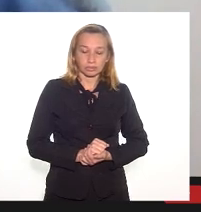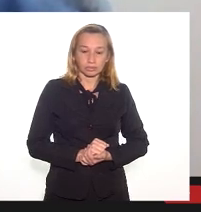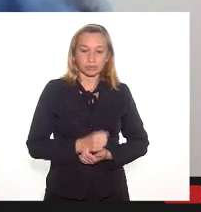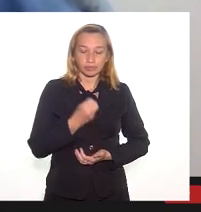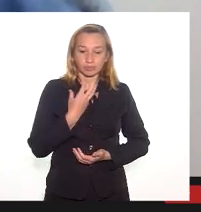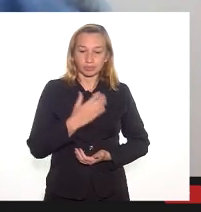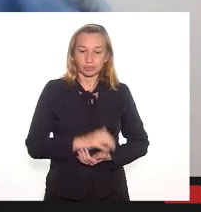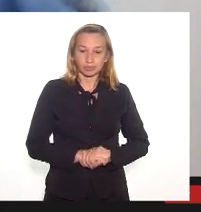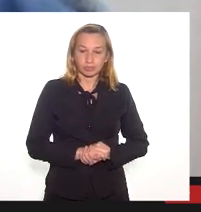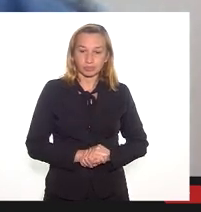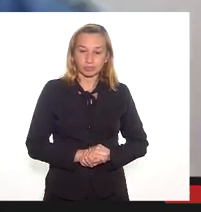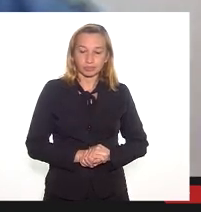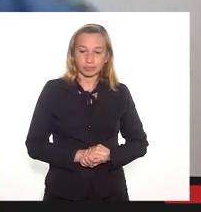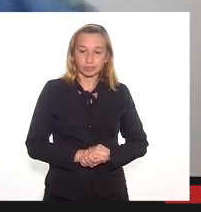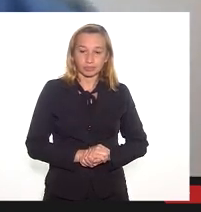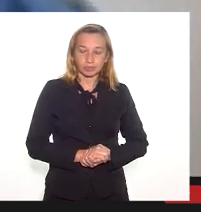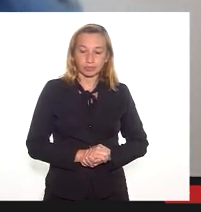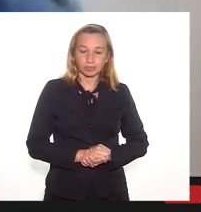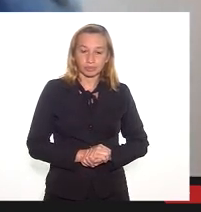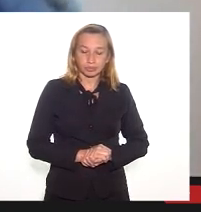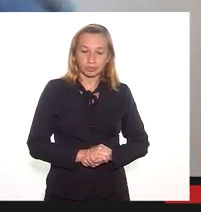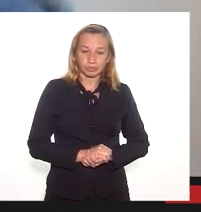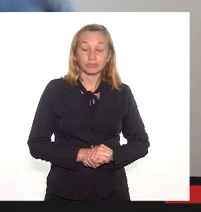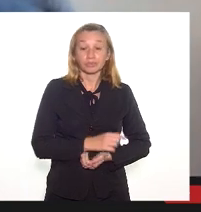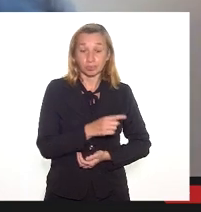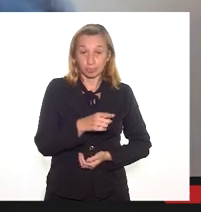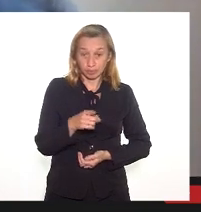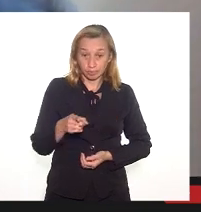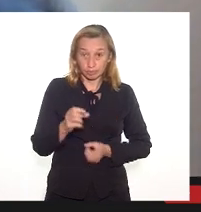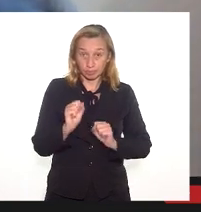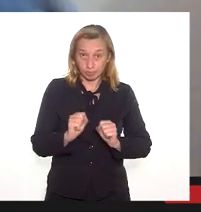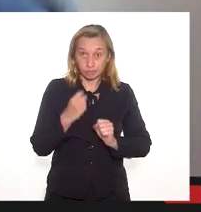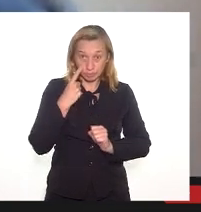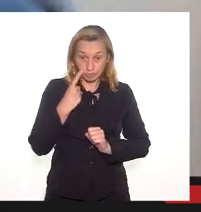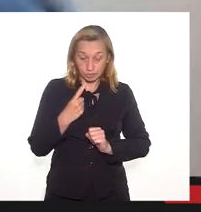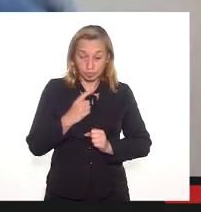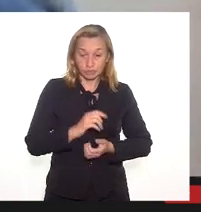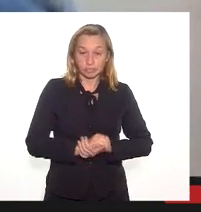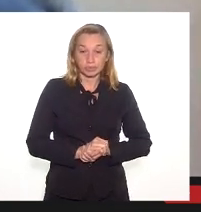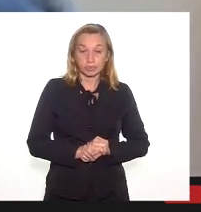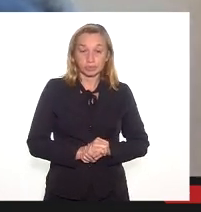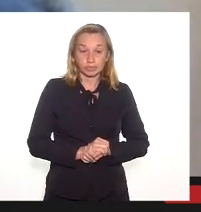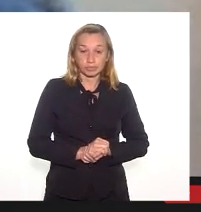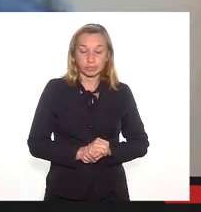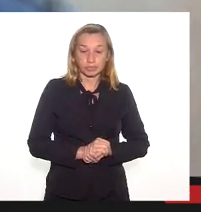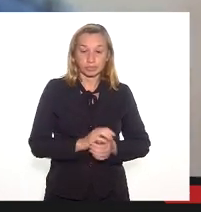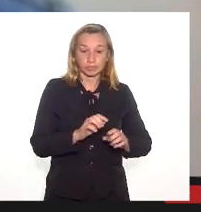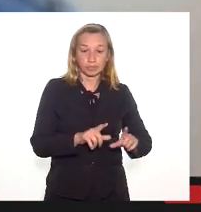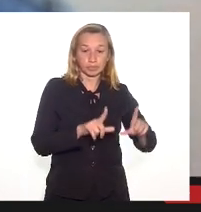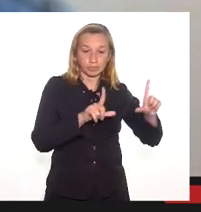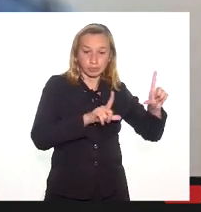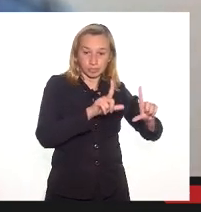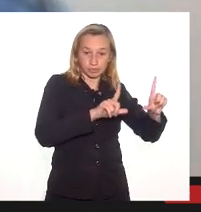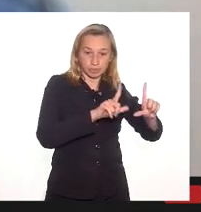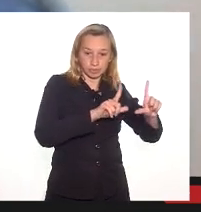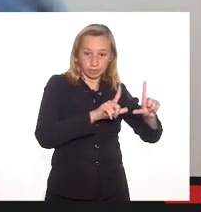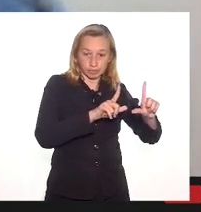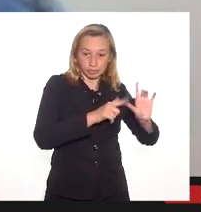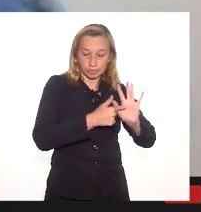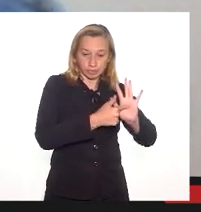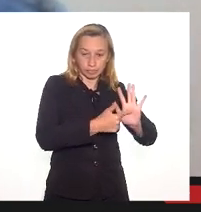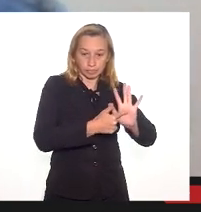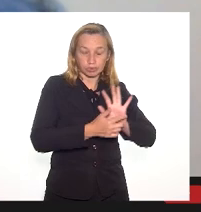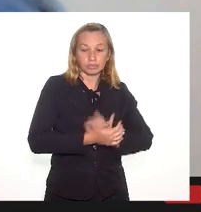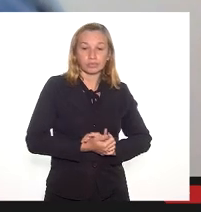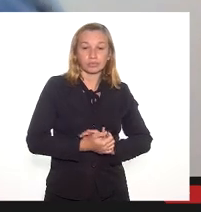bom, como, como foi, vocês puderam ver no, no, na reportagem que passou há pouco, o